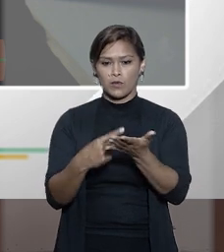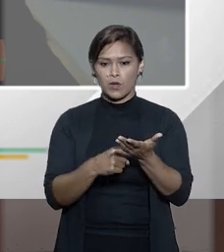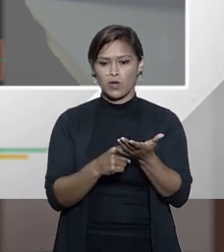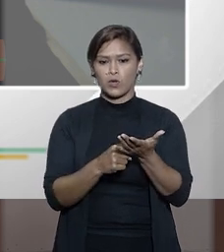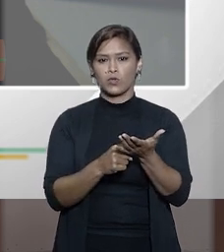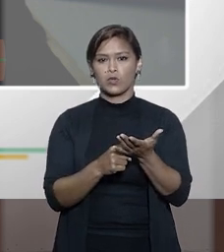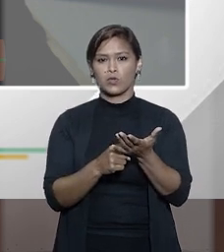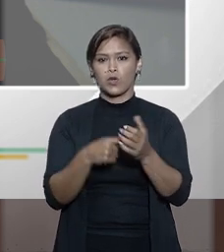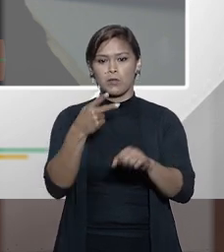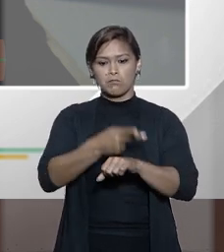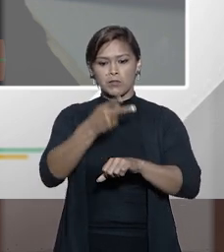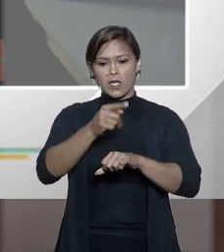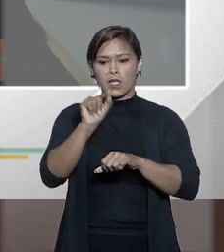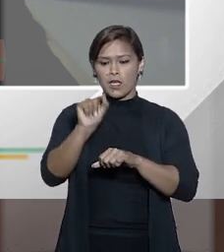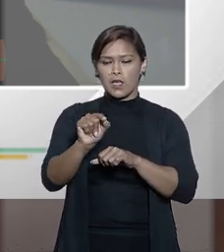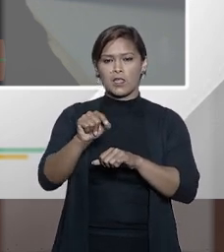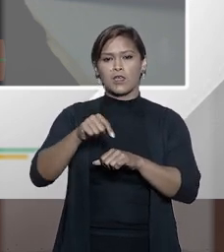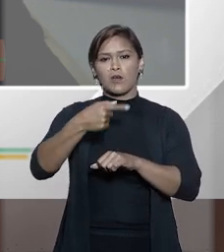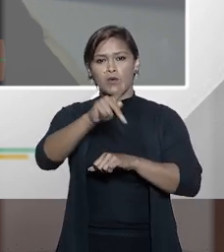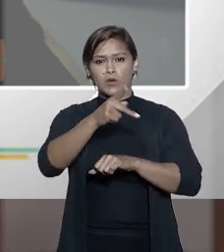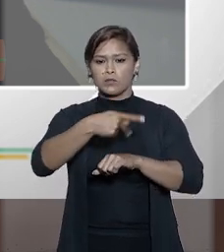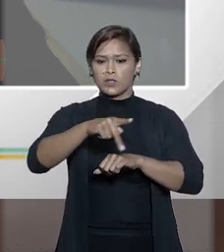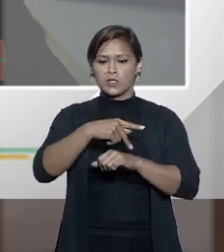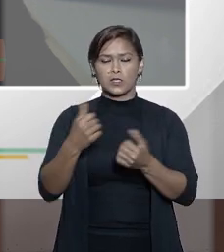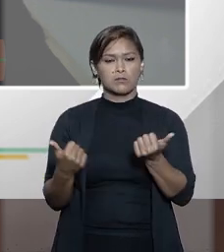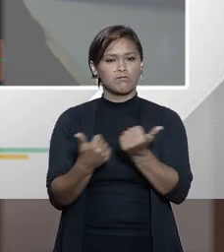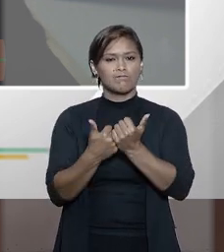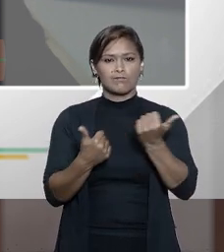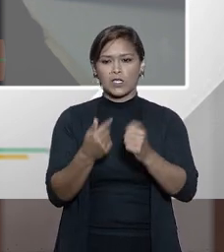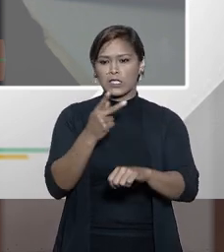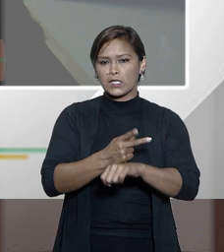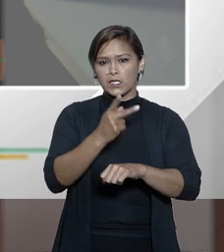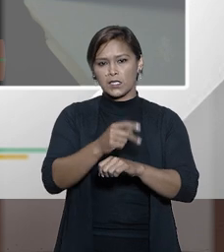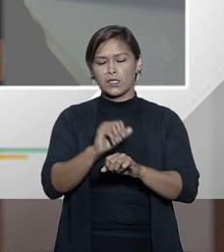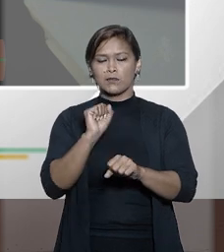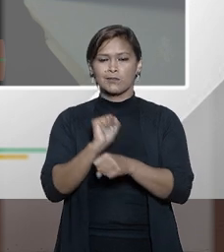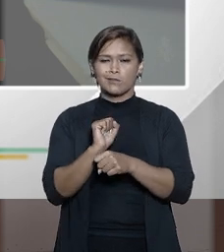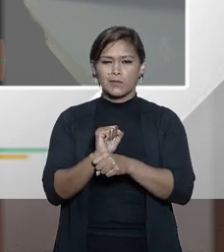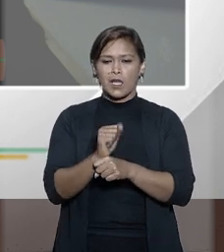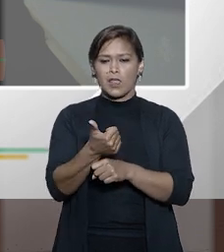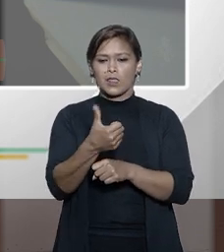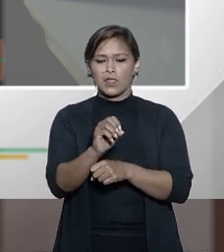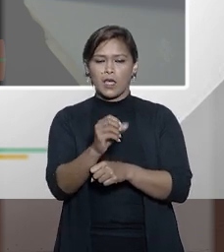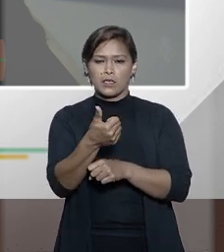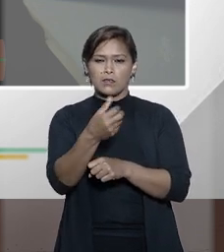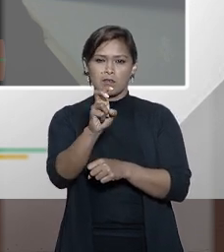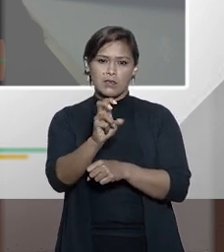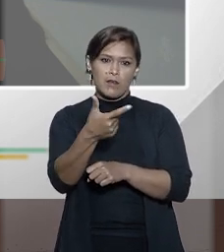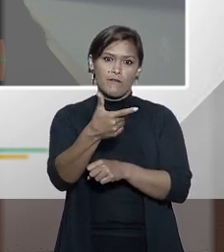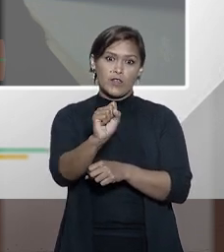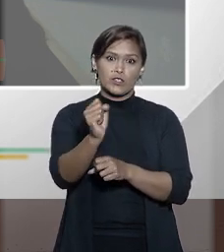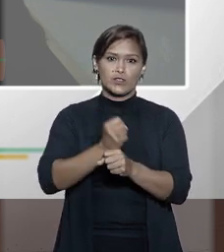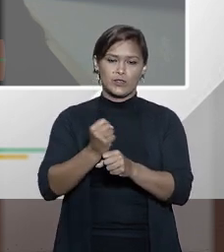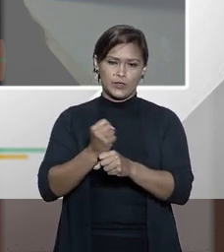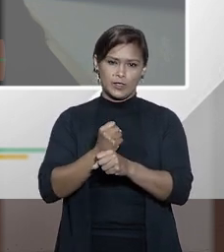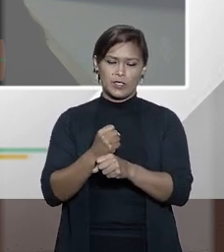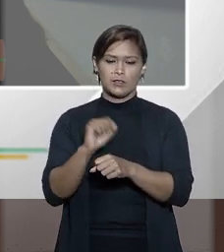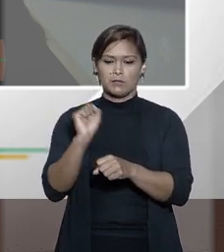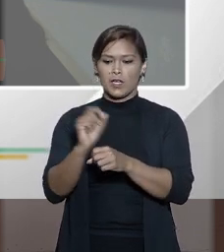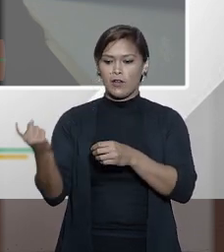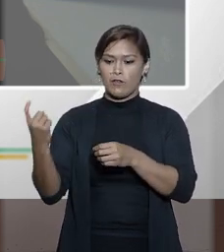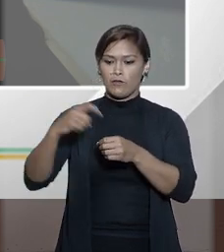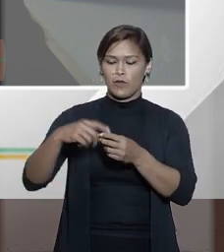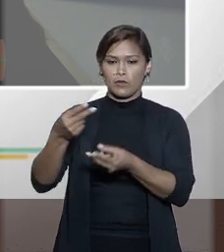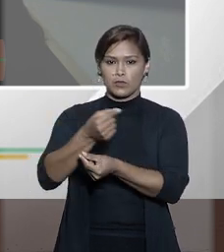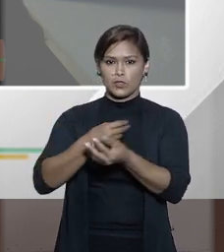acordo de colaboração premiada então se não tem acordo de colaboração premiada eu tenho que esperar dez, quinze ou vinte anos para